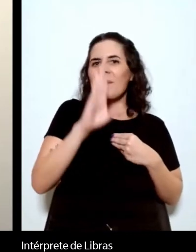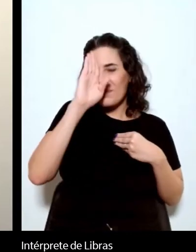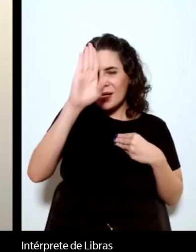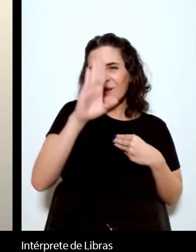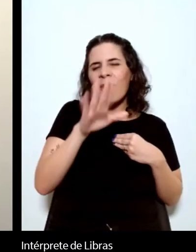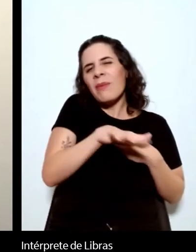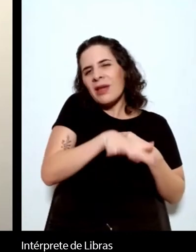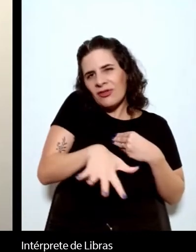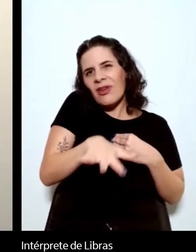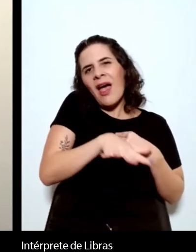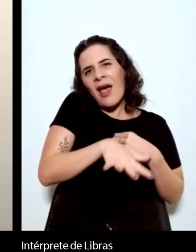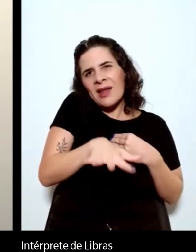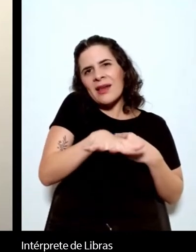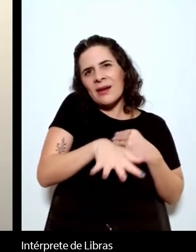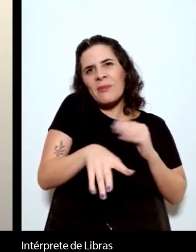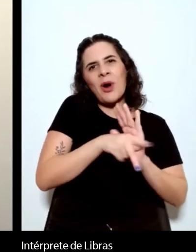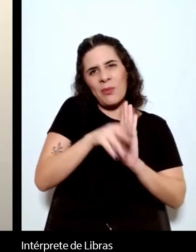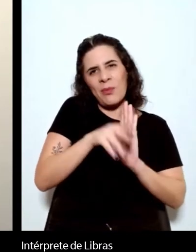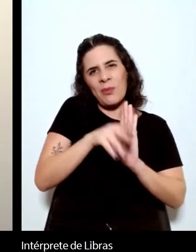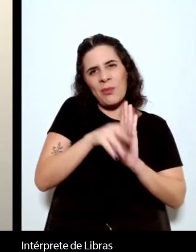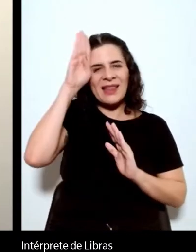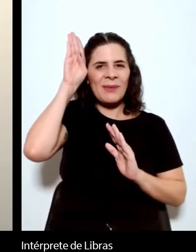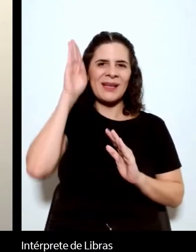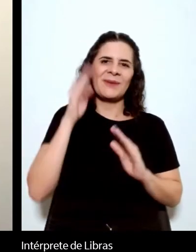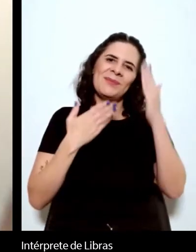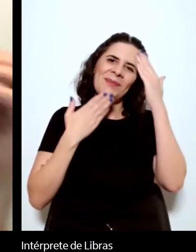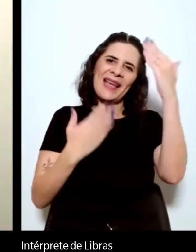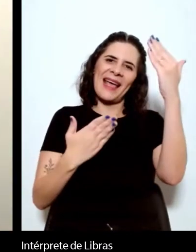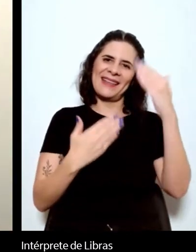universo da academia. Obrigada.